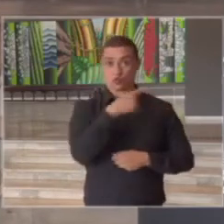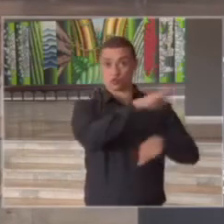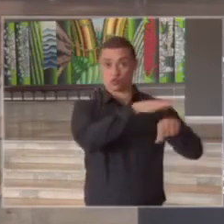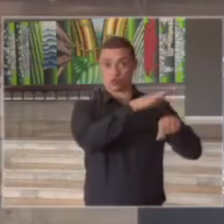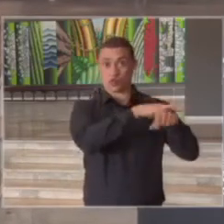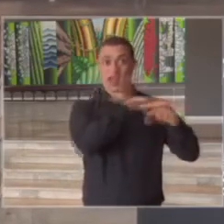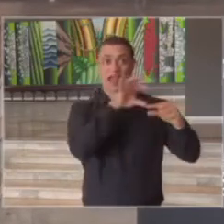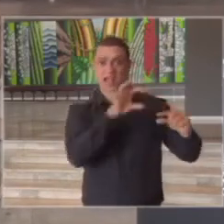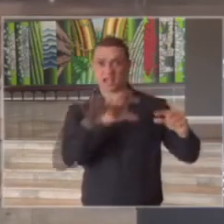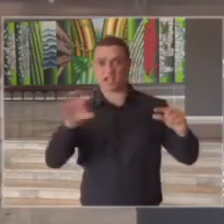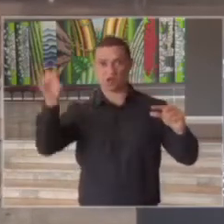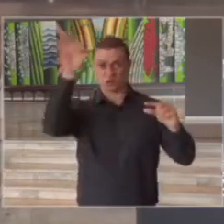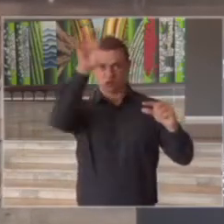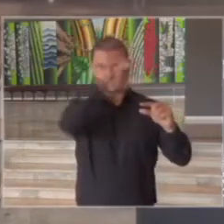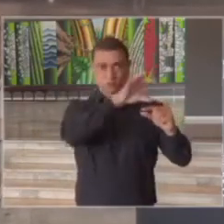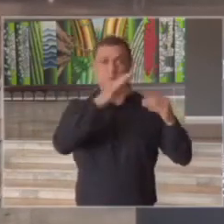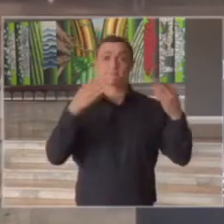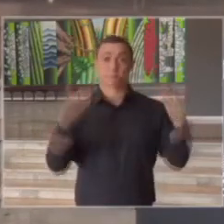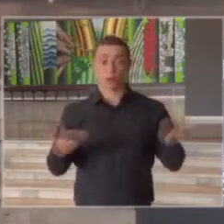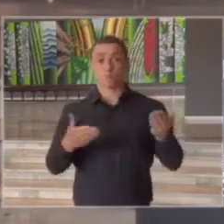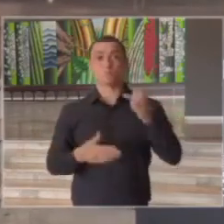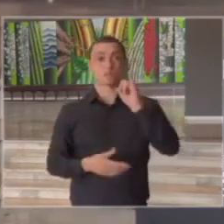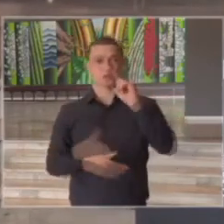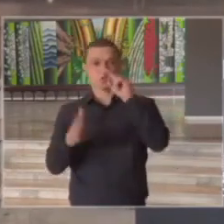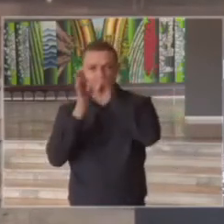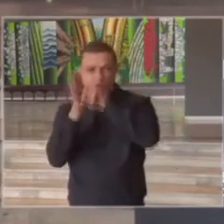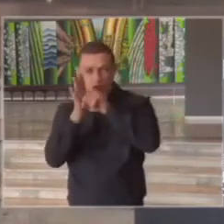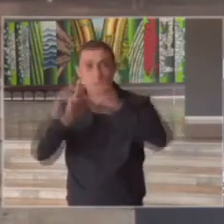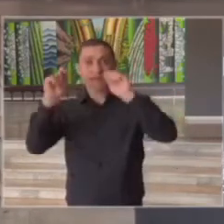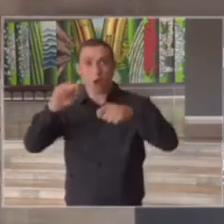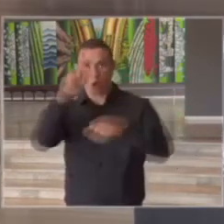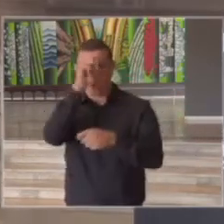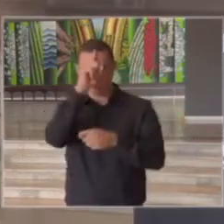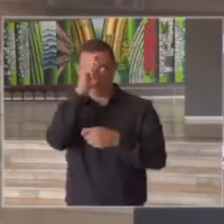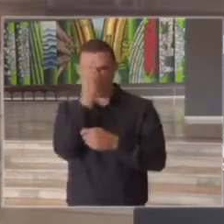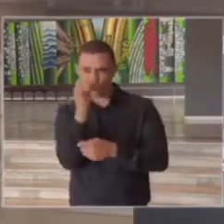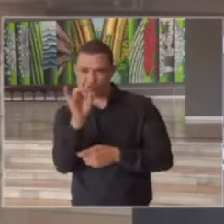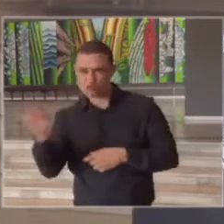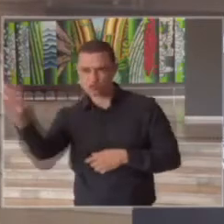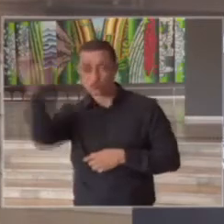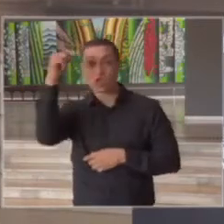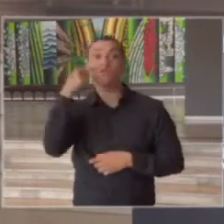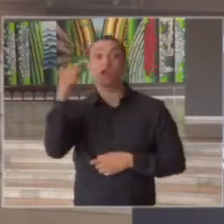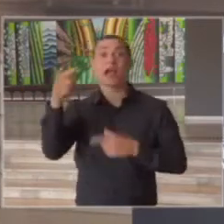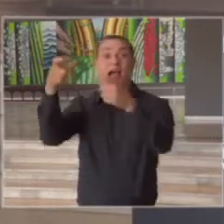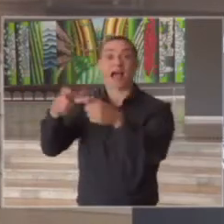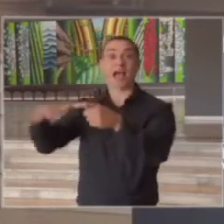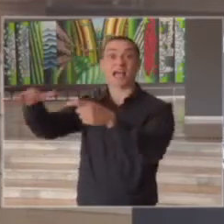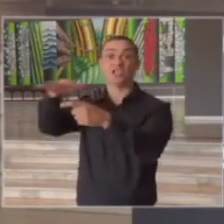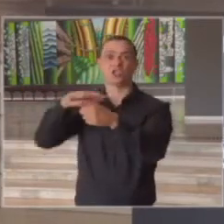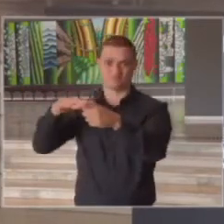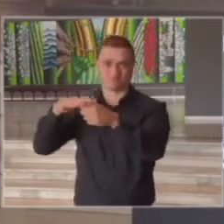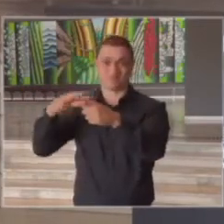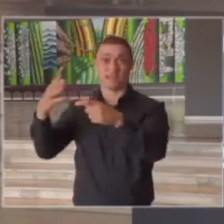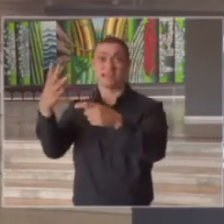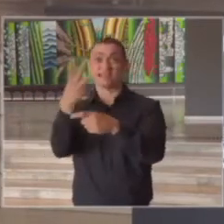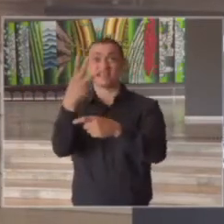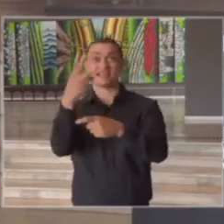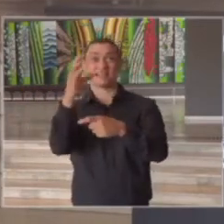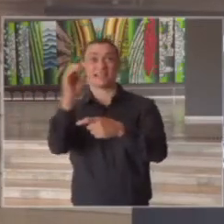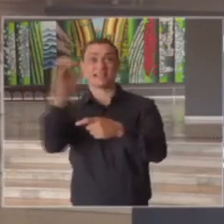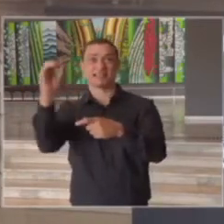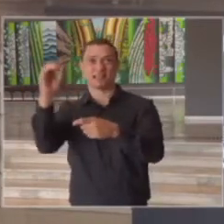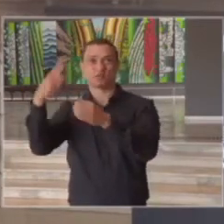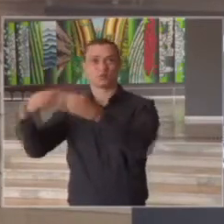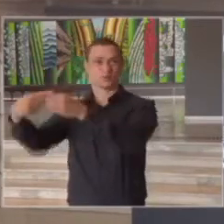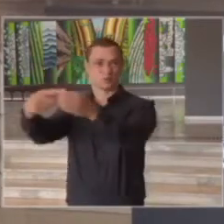é regional portanto quando a gente analisa a capacidade hospitalar a gente analisa aquela região tem mais de 300 municípios do